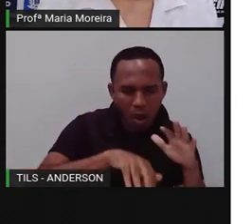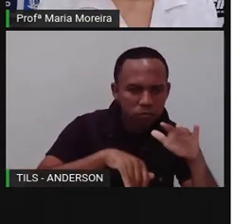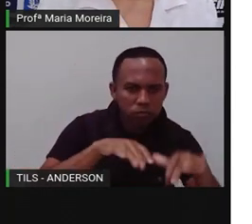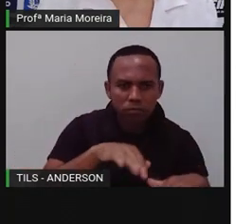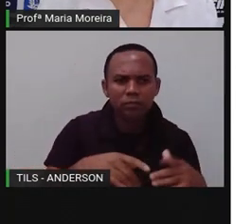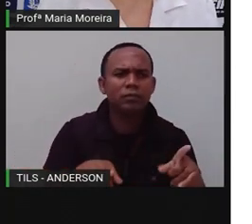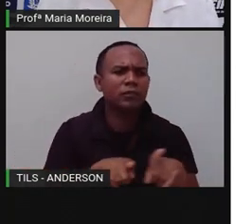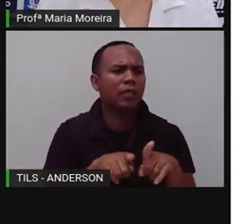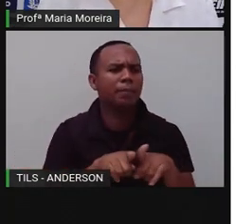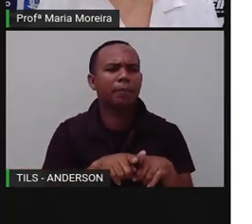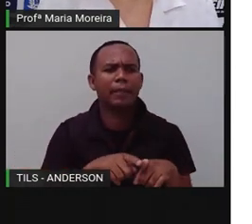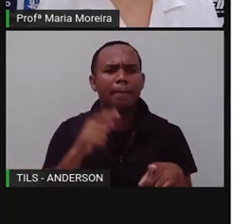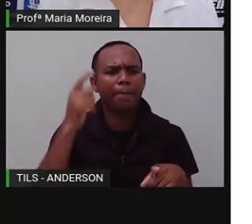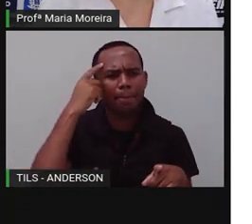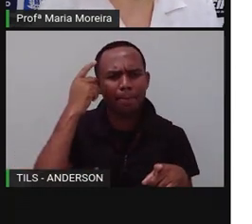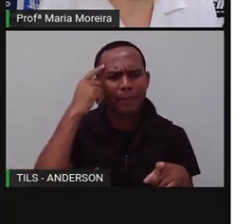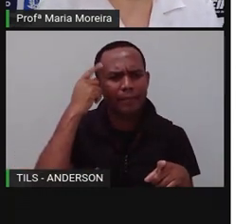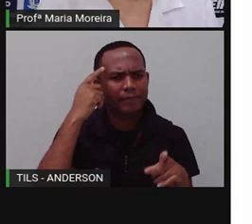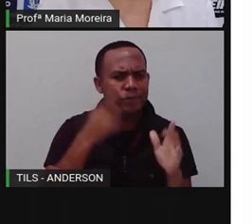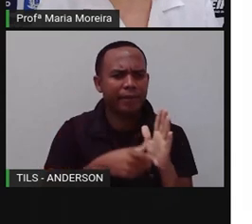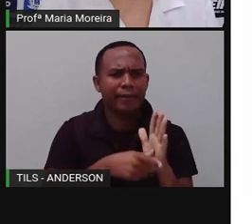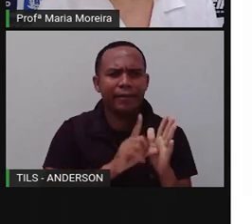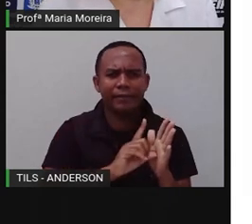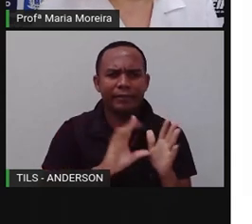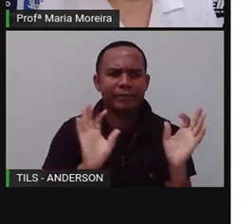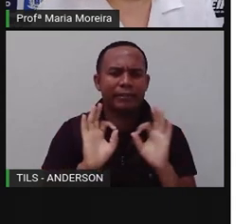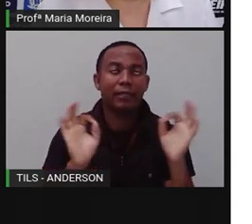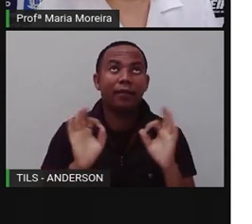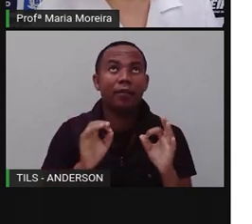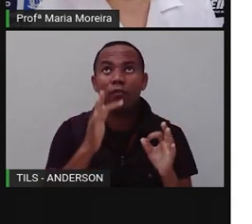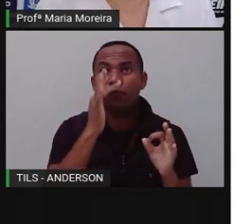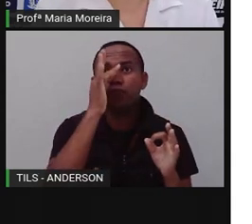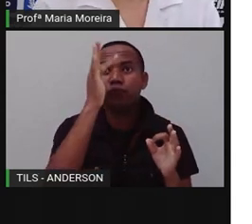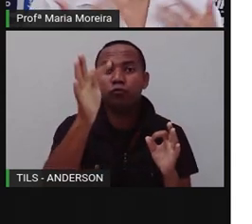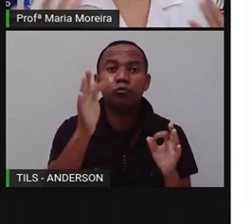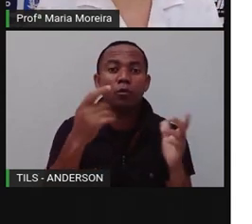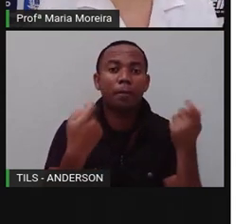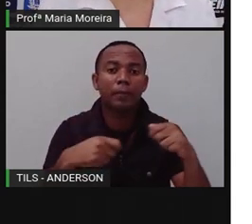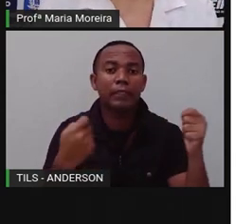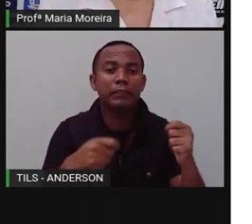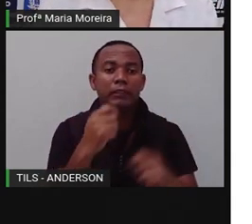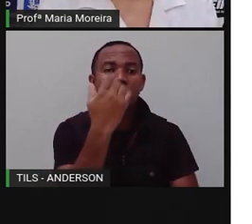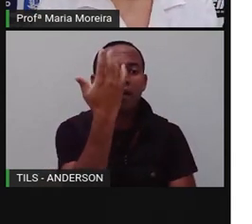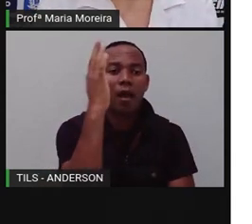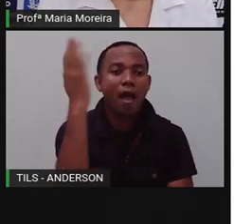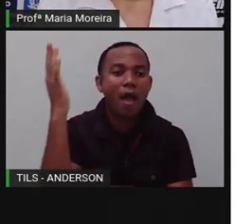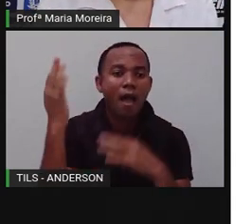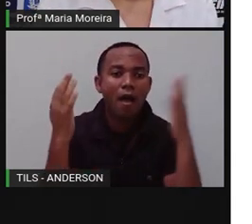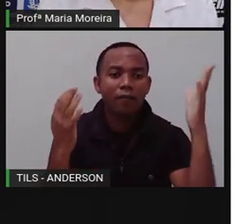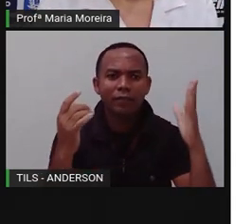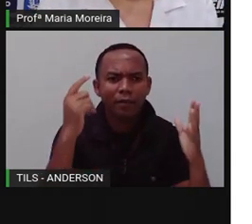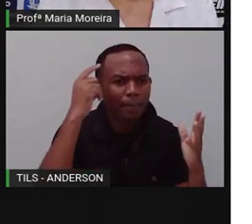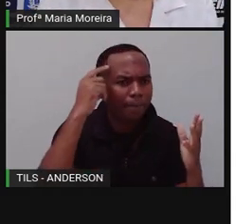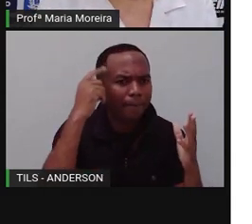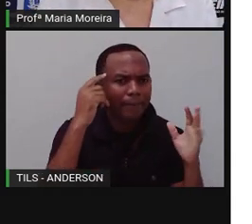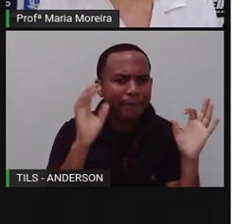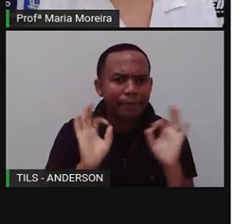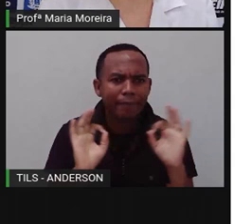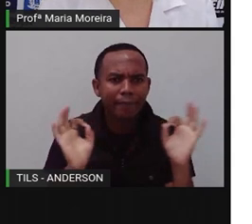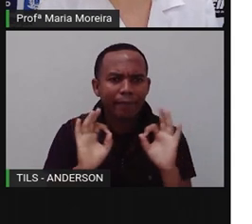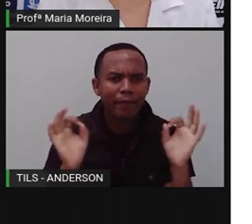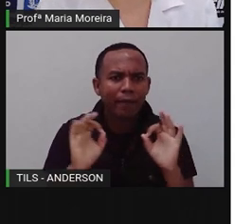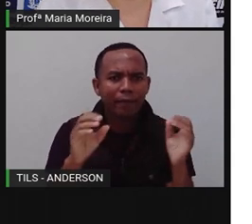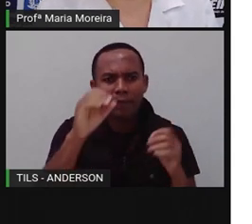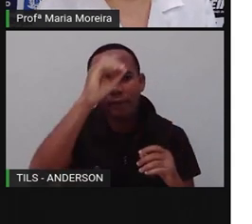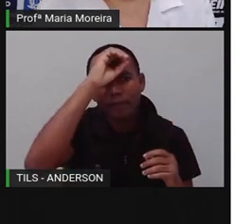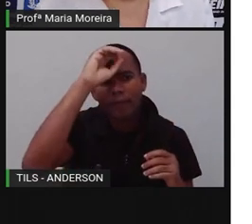Lavouras. E não se pensa, nossa, eu preciso dessa árvore. A árvore vai me trazer uma sombra, ela vai purificar o ar.